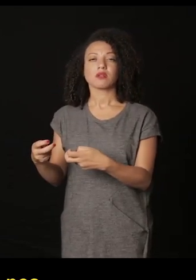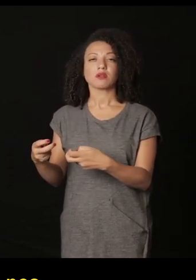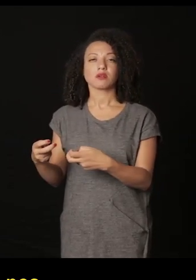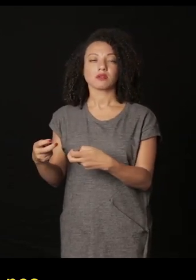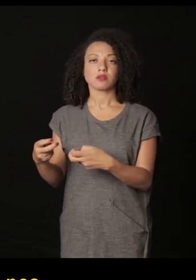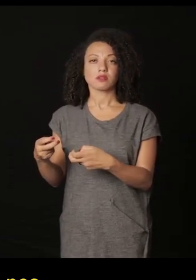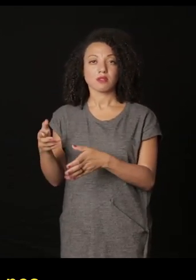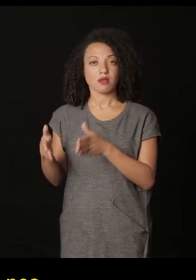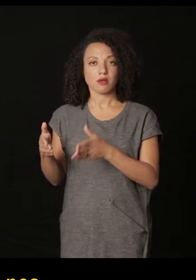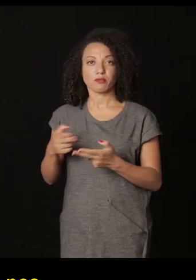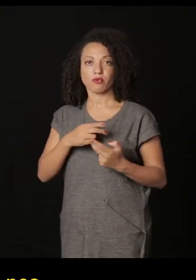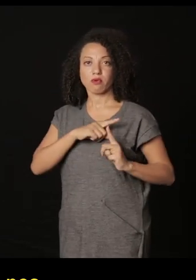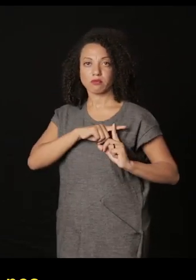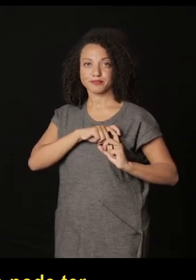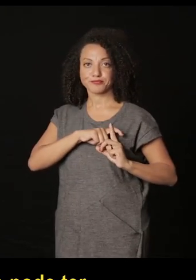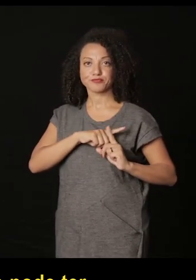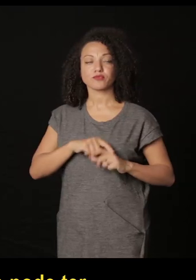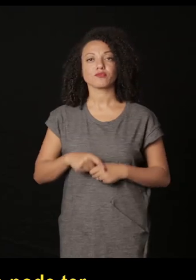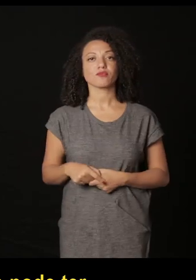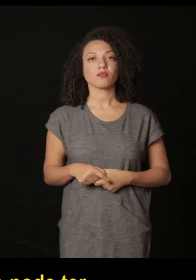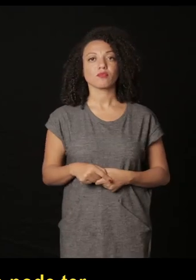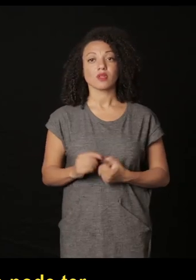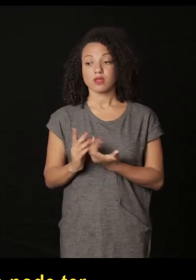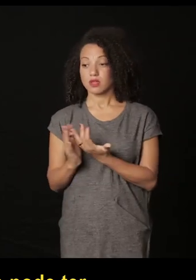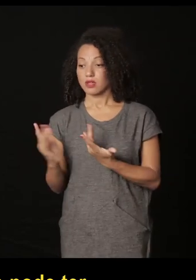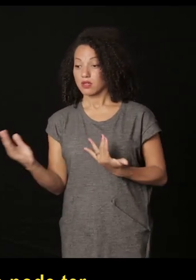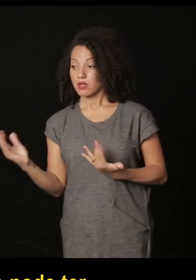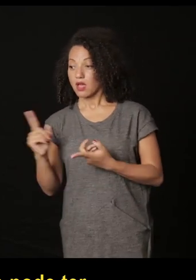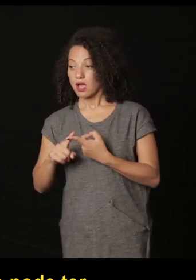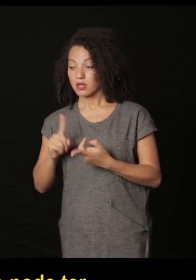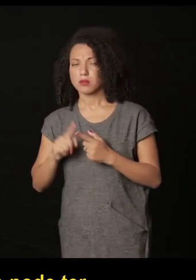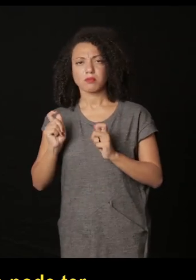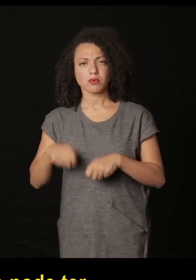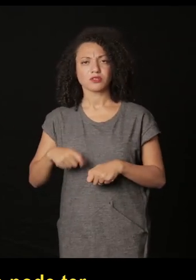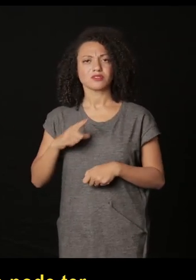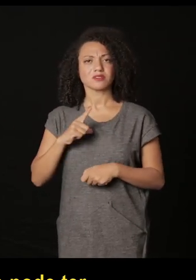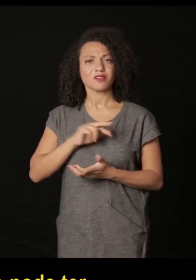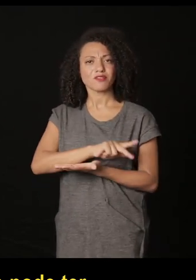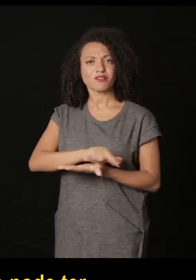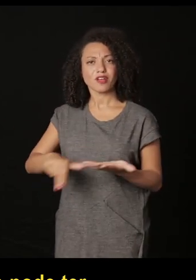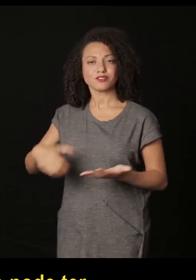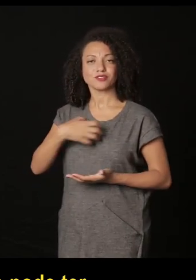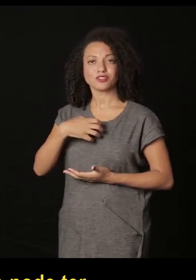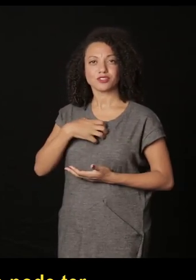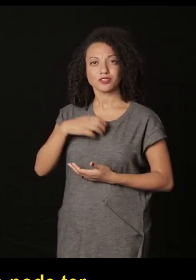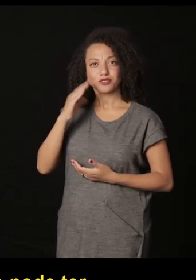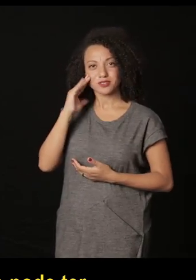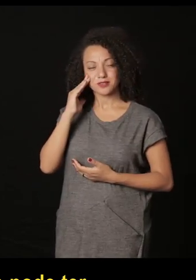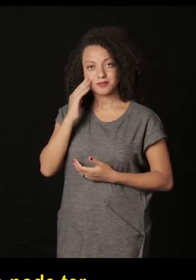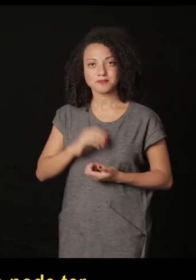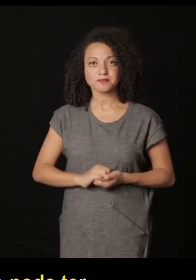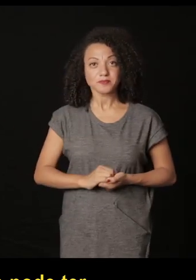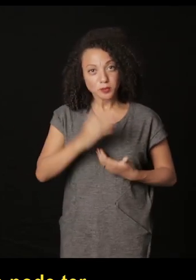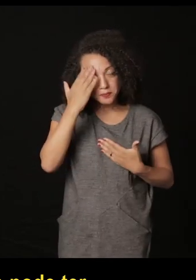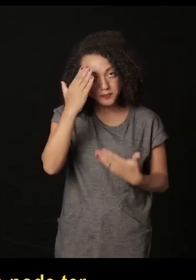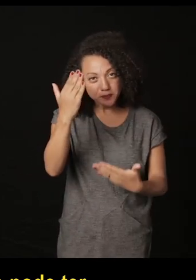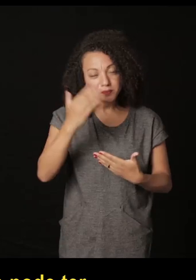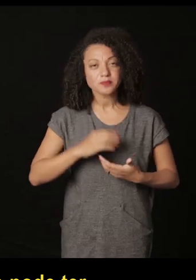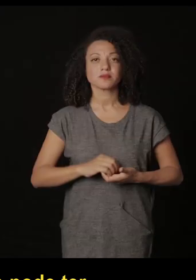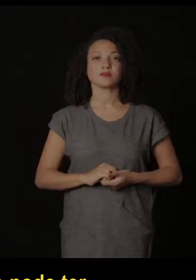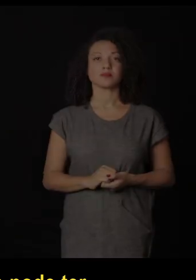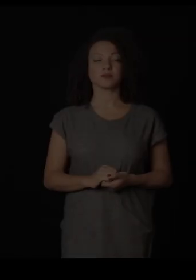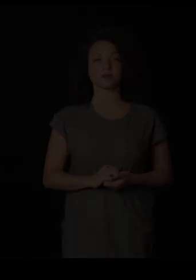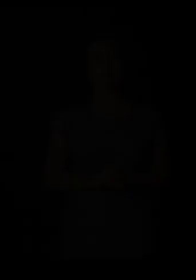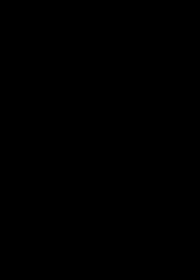concentração e assim a revanque do arquivo pode ter múltiplas interpretaciones muitas